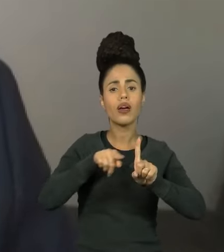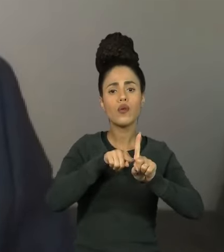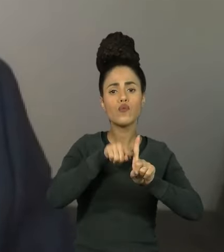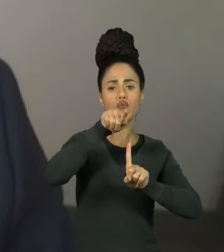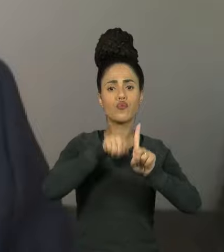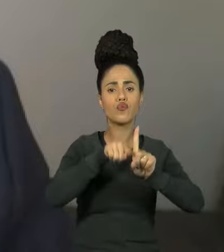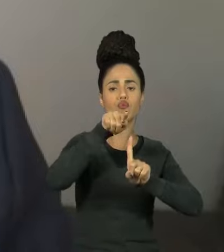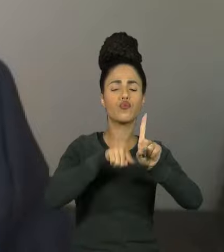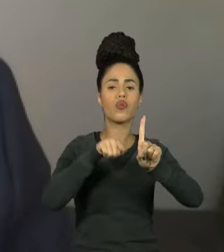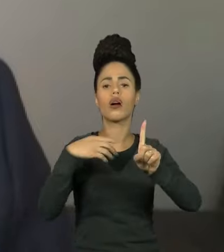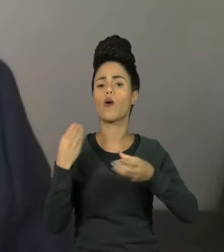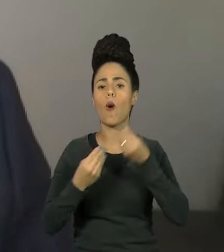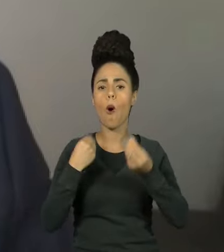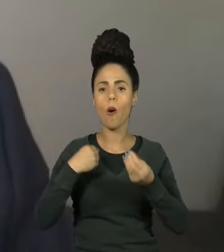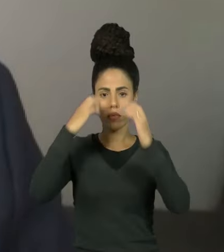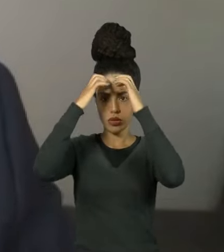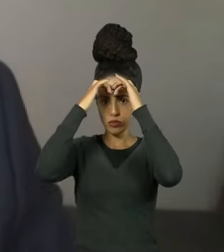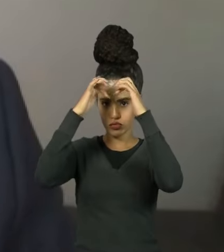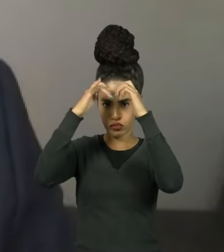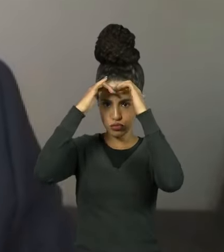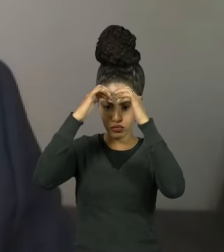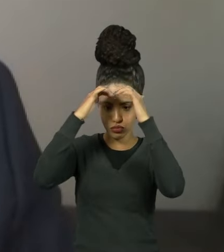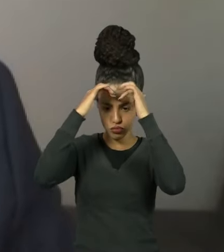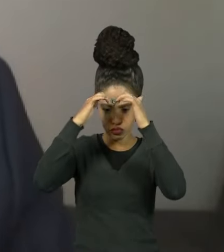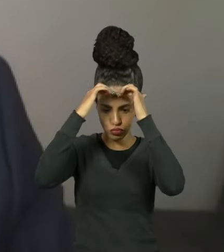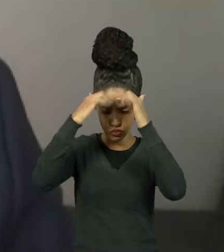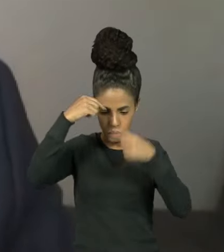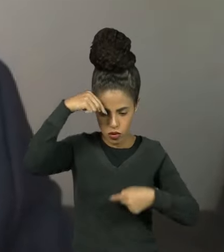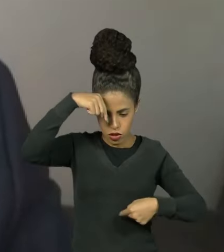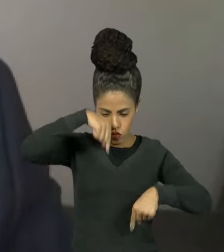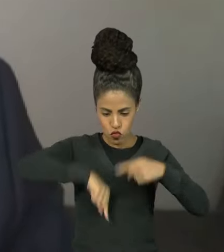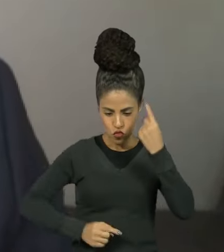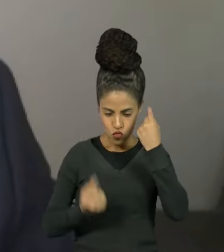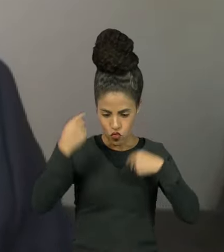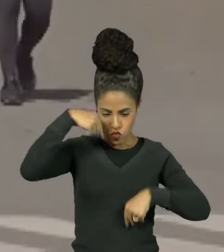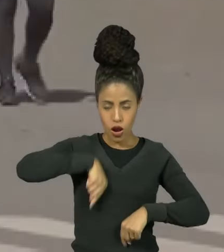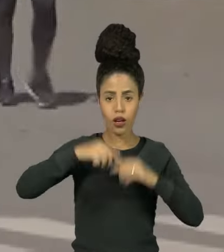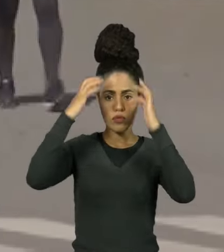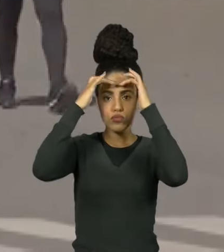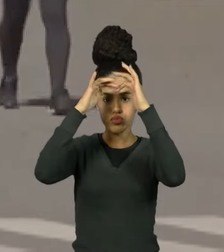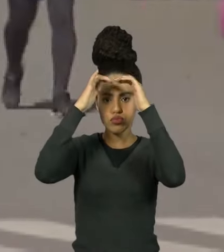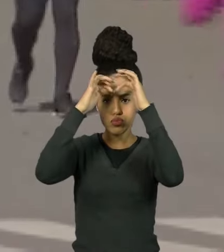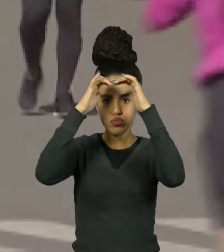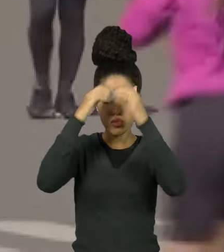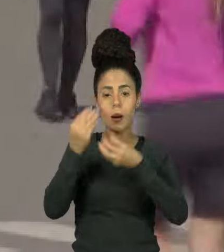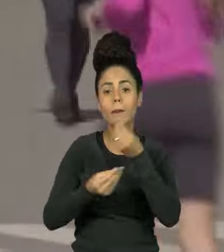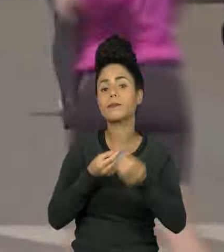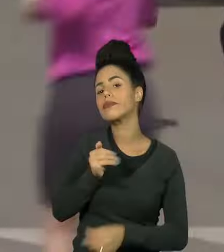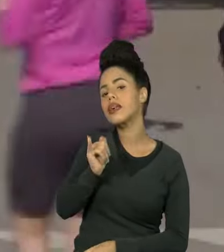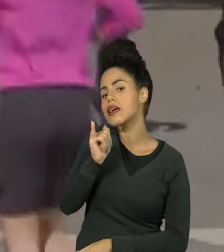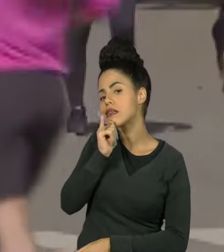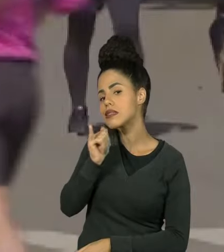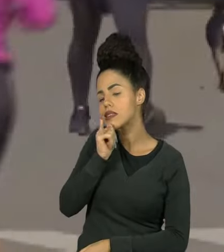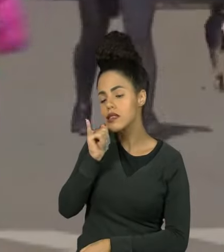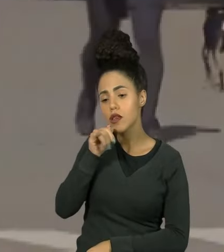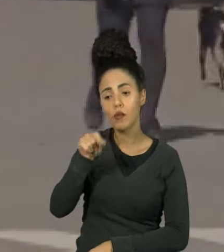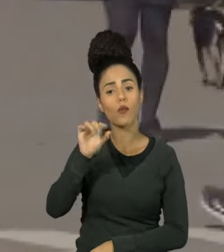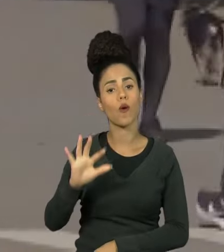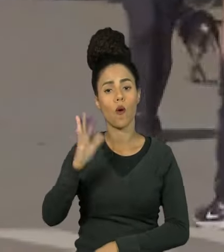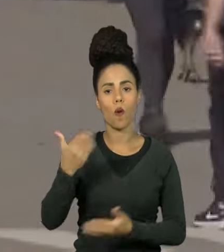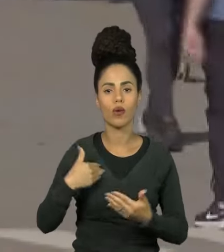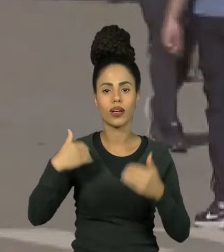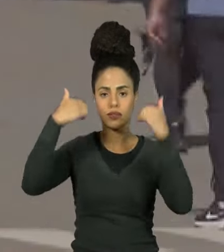é feito pelo sistema nervoso, o sistema nervoso central e periférico, por meio, por exemplo, do